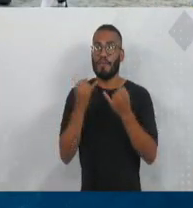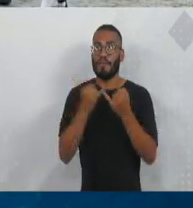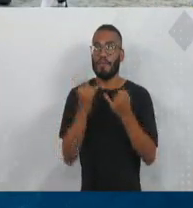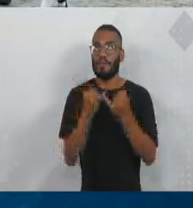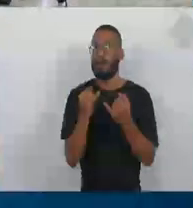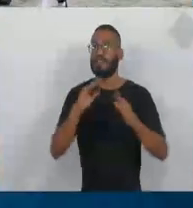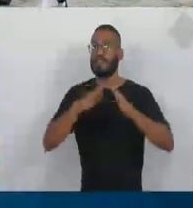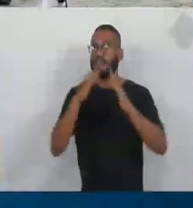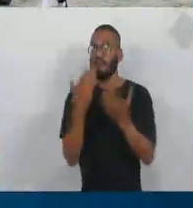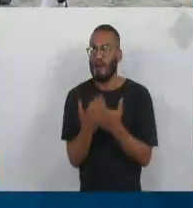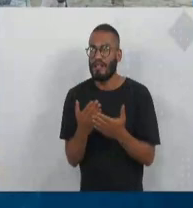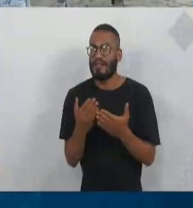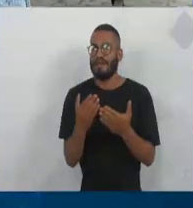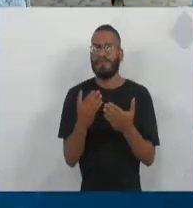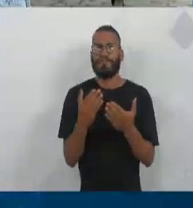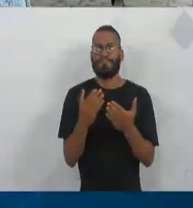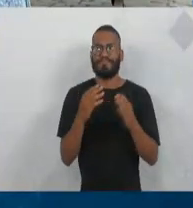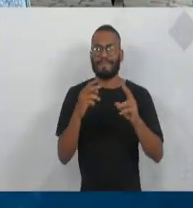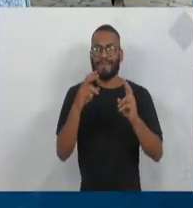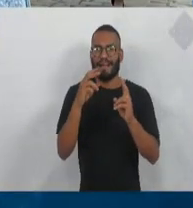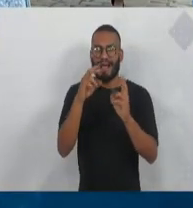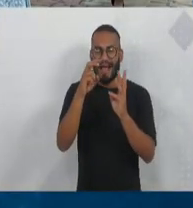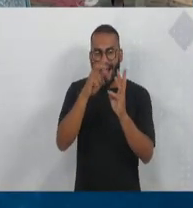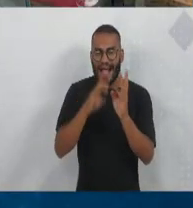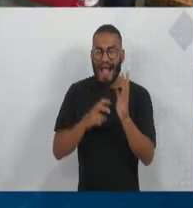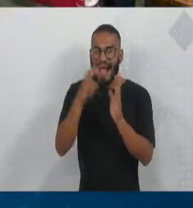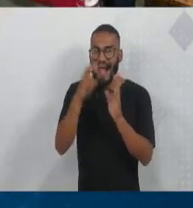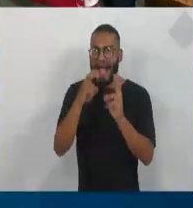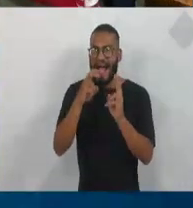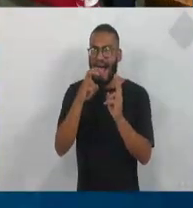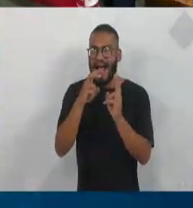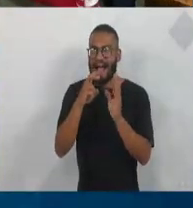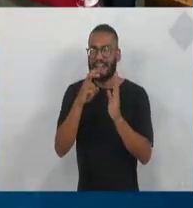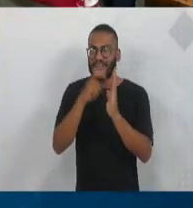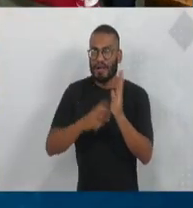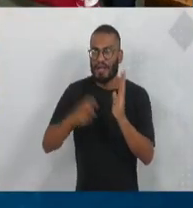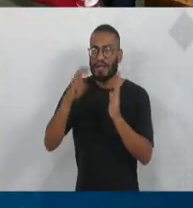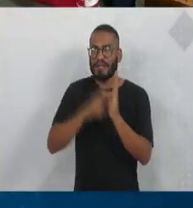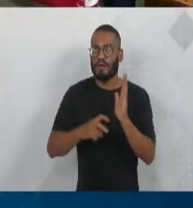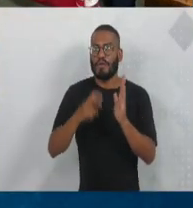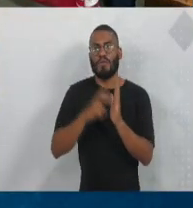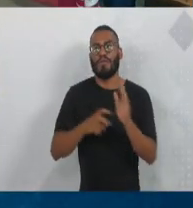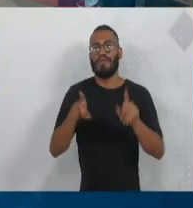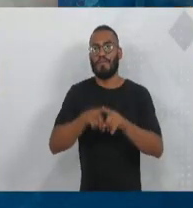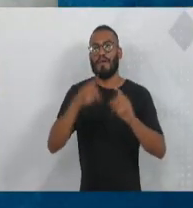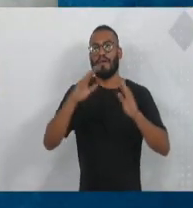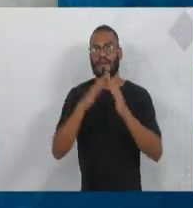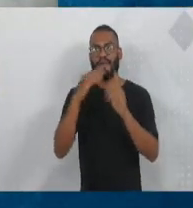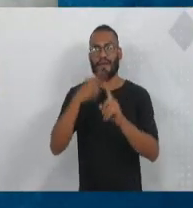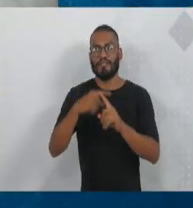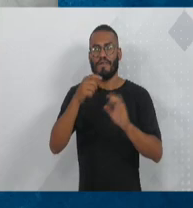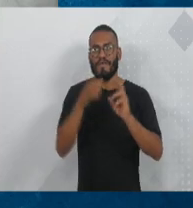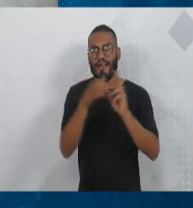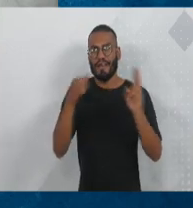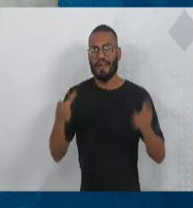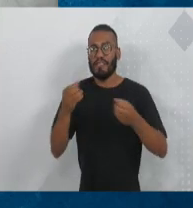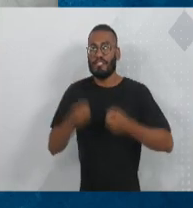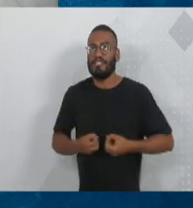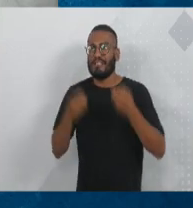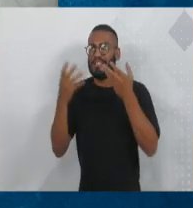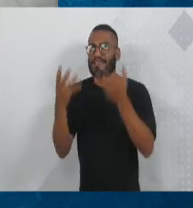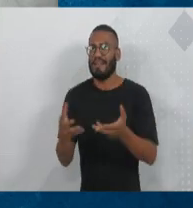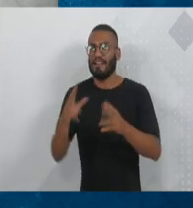na região da Escola Agrícola, a entrega de moção à Igreja Assembleia de Deus do bairro Velha Grande, são 92 anos de história, também entregando lá